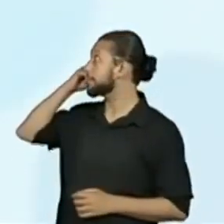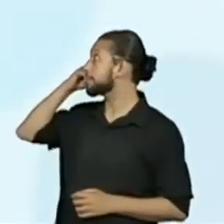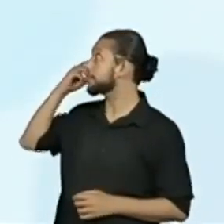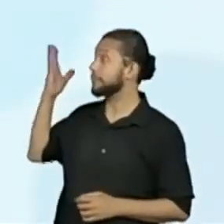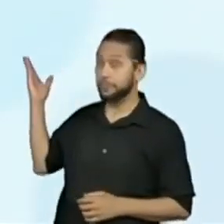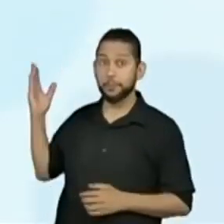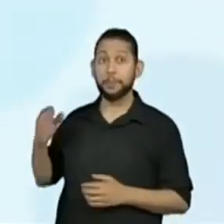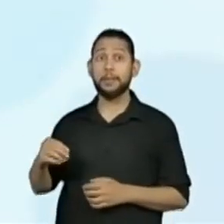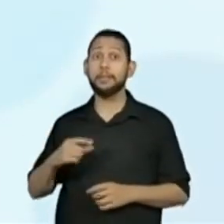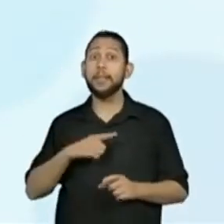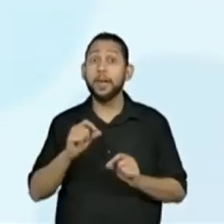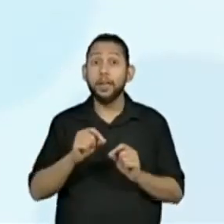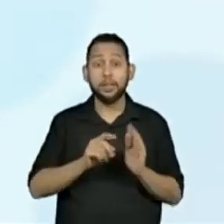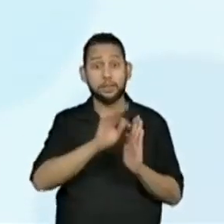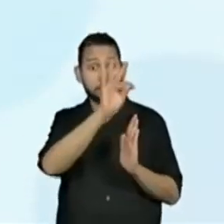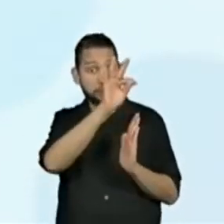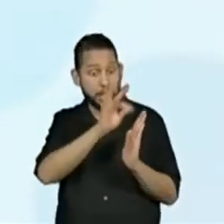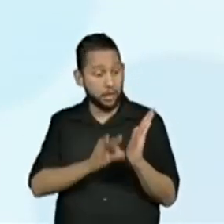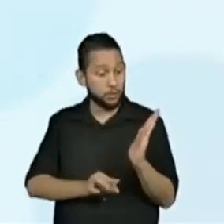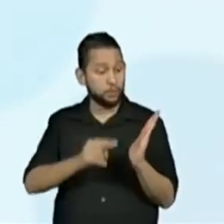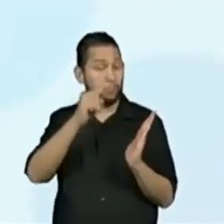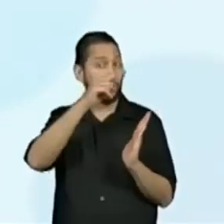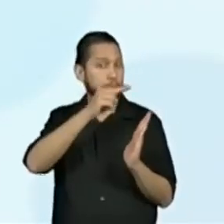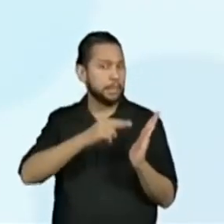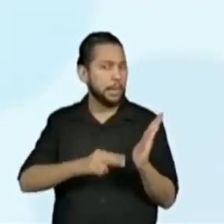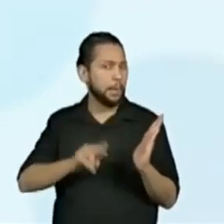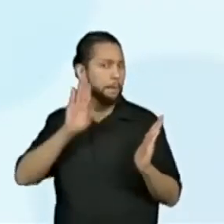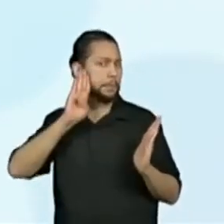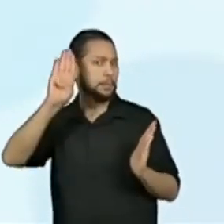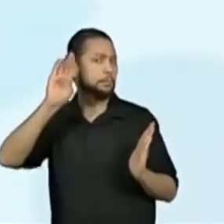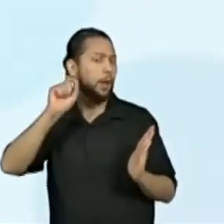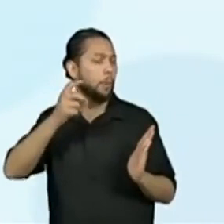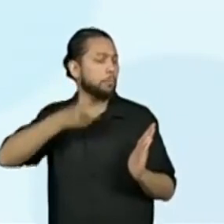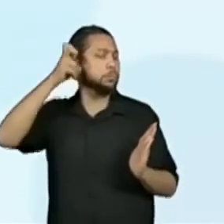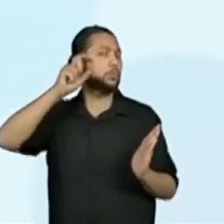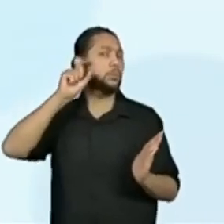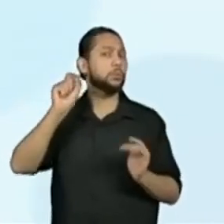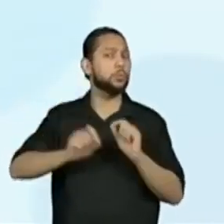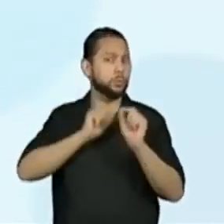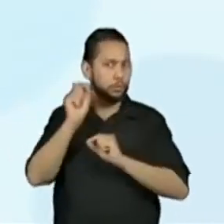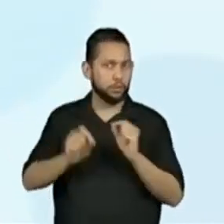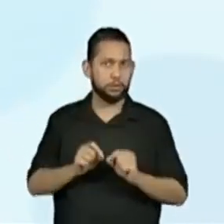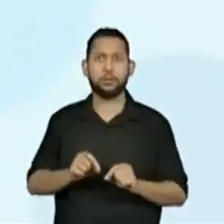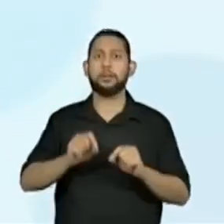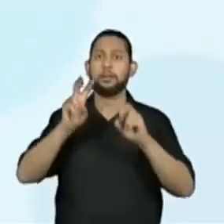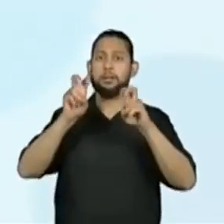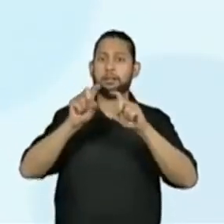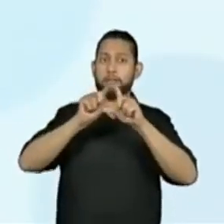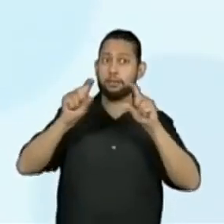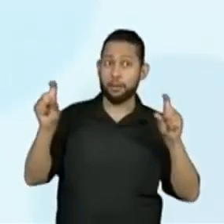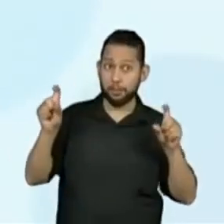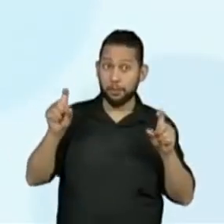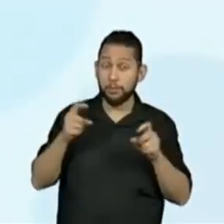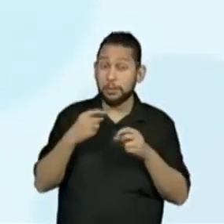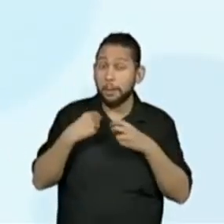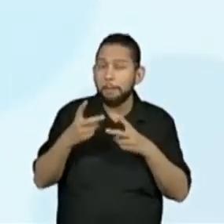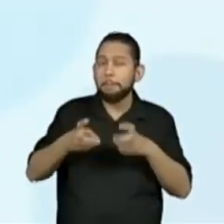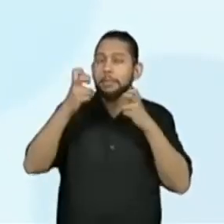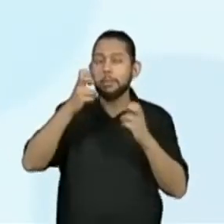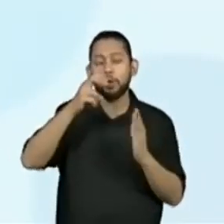Identificar a ideia central de textos de diferentes gêneros, assunto, tema, demonstrando